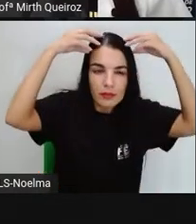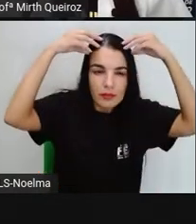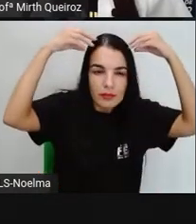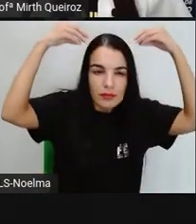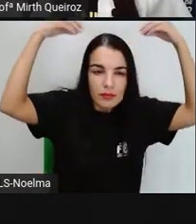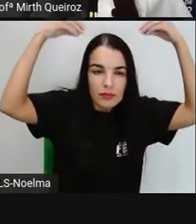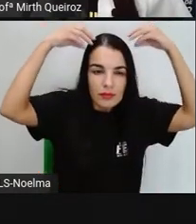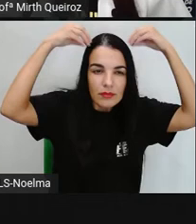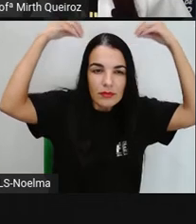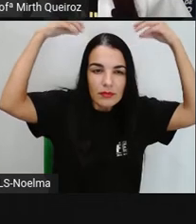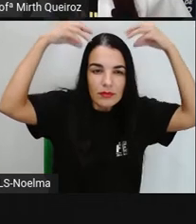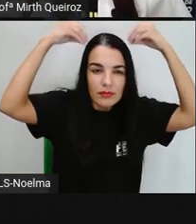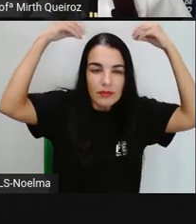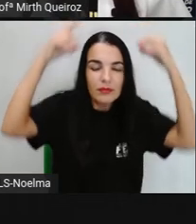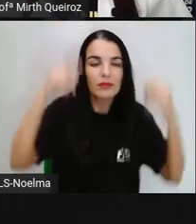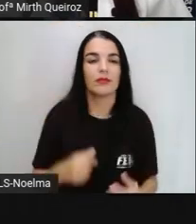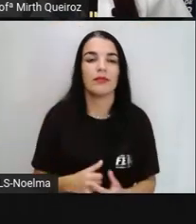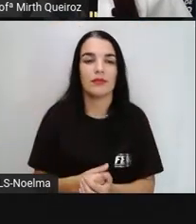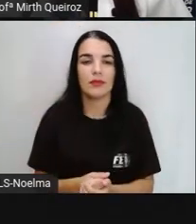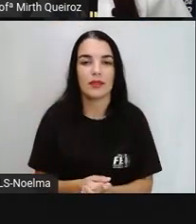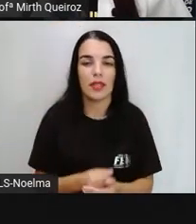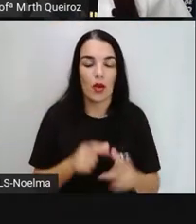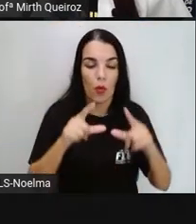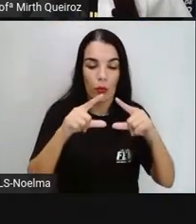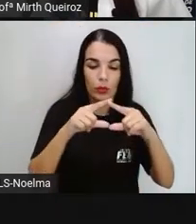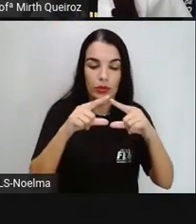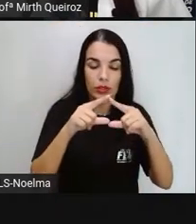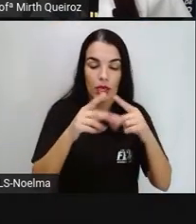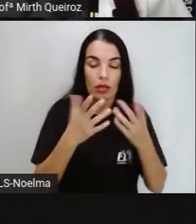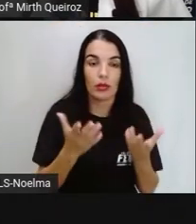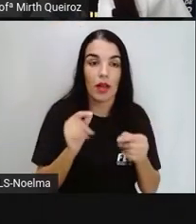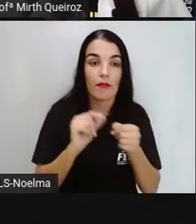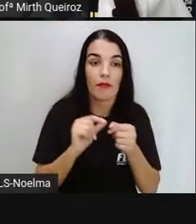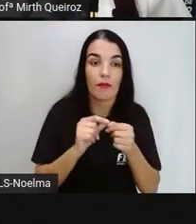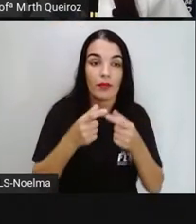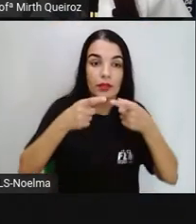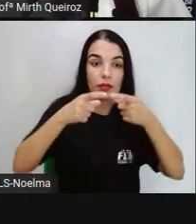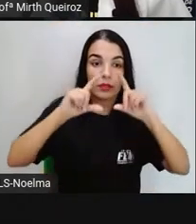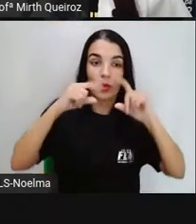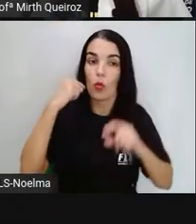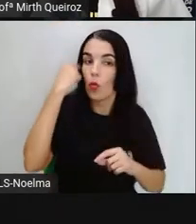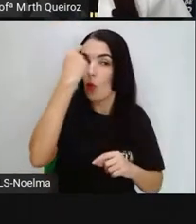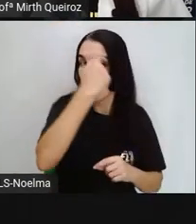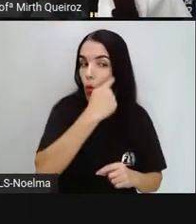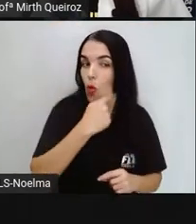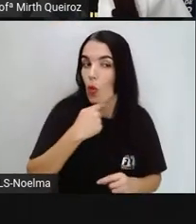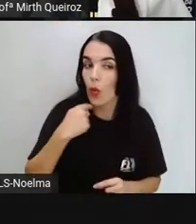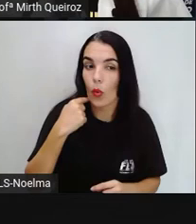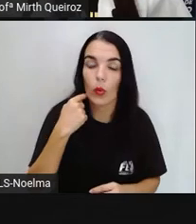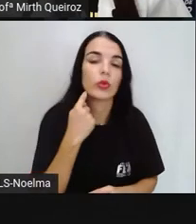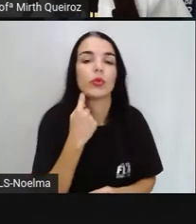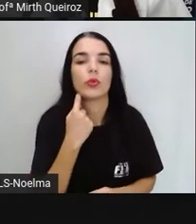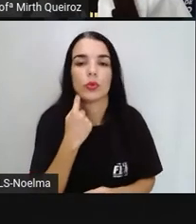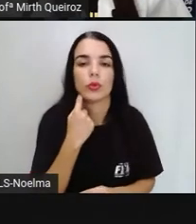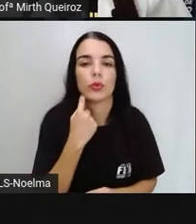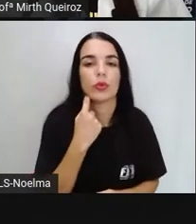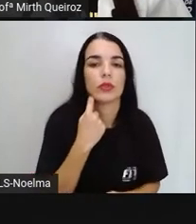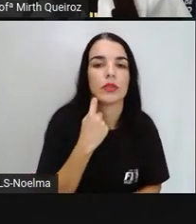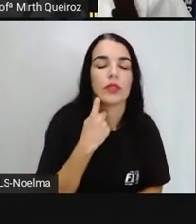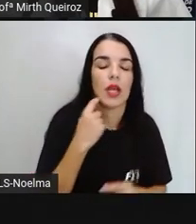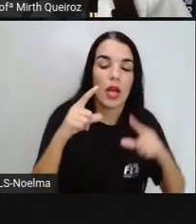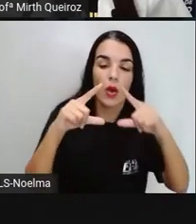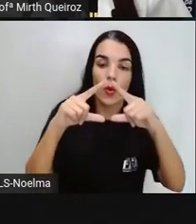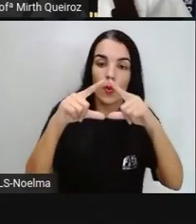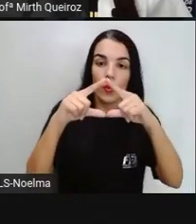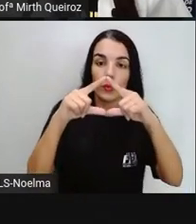triângulos menores para fazer a orelha, o triângulo médio para fazer o roxinho aí, a carinha do